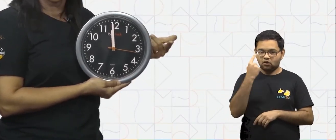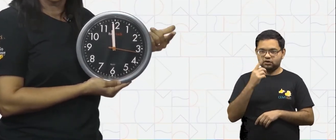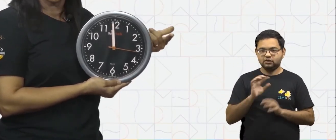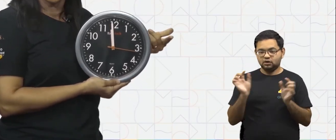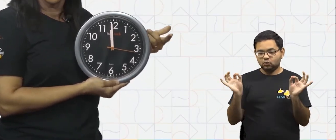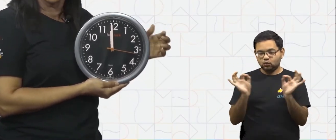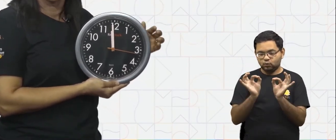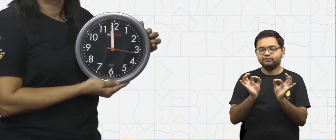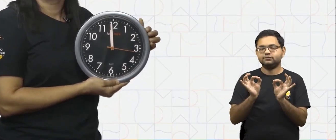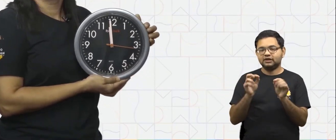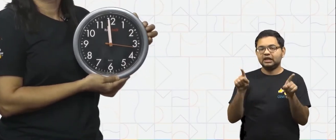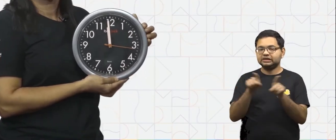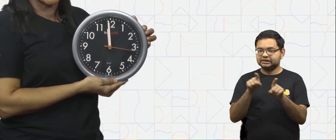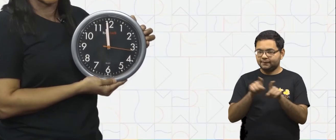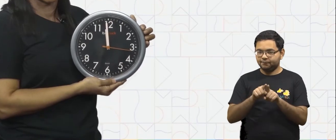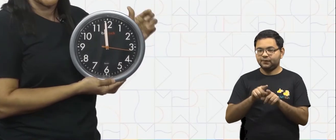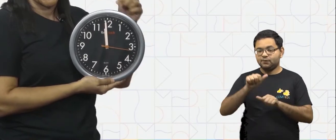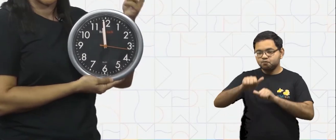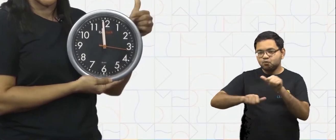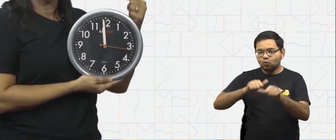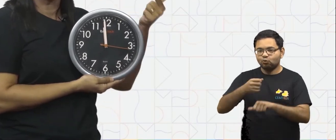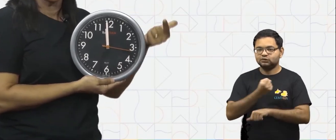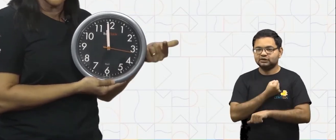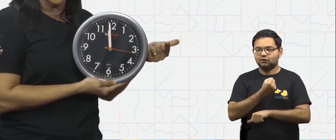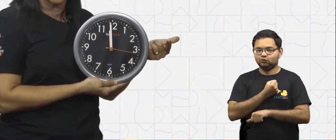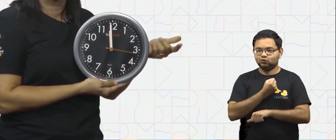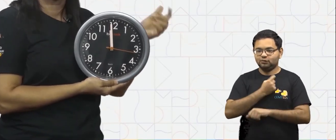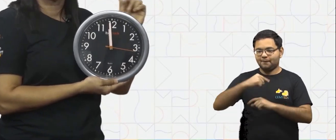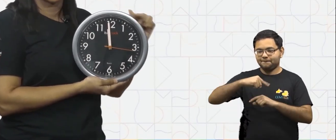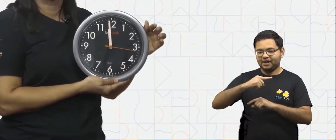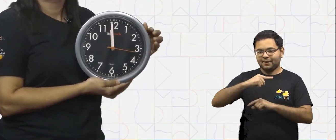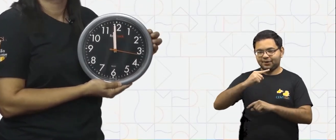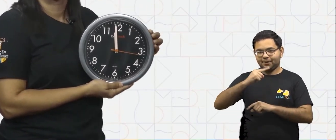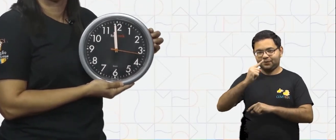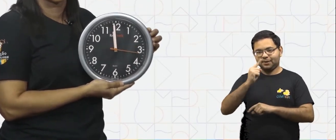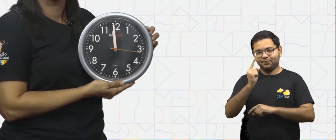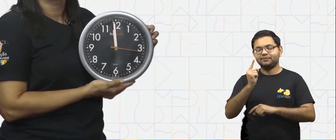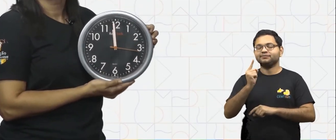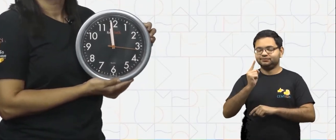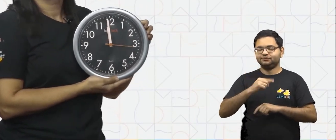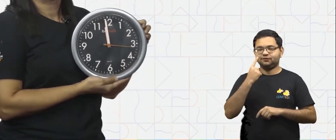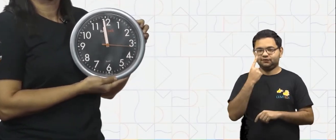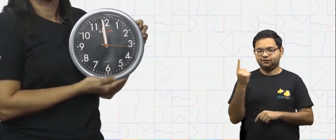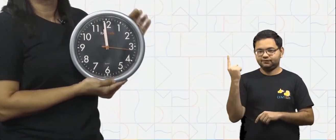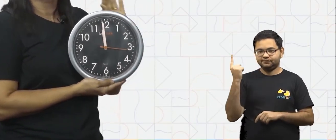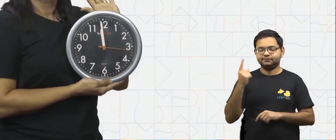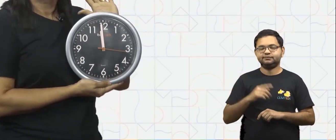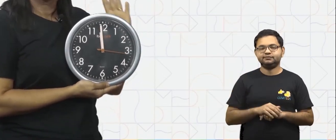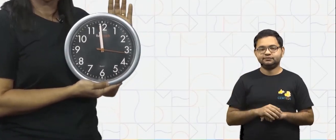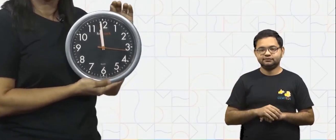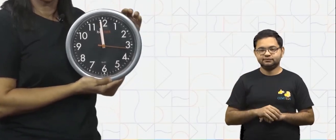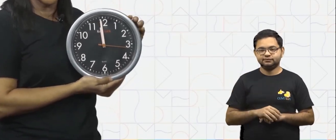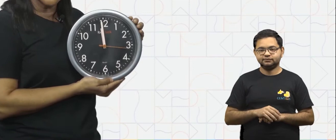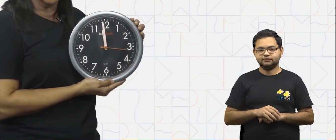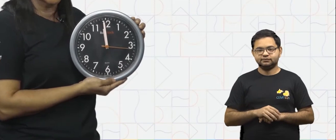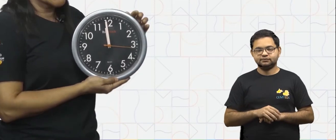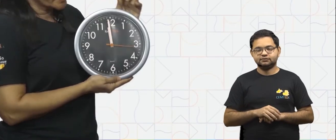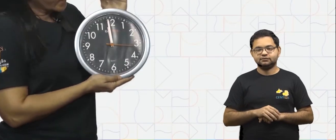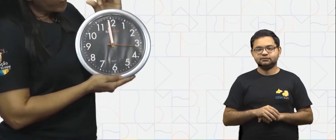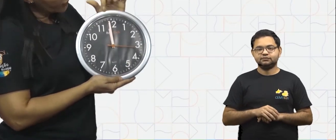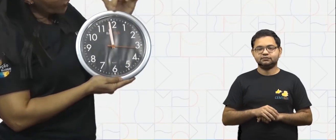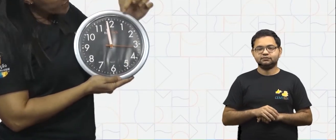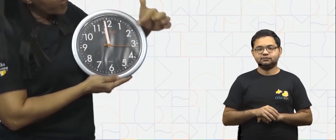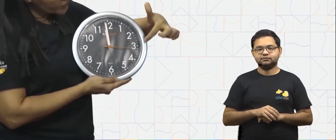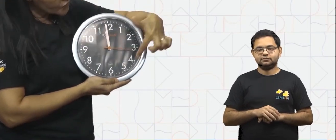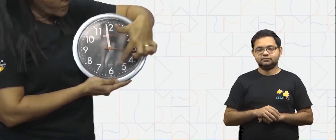muda de número, ou seja, a cada um número que temos no relógio, nós temos 5 minutos.